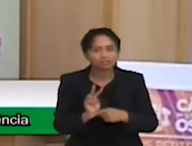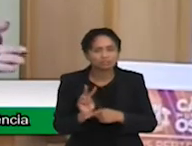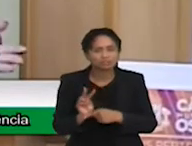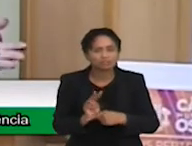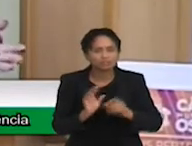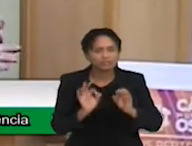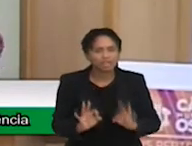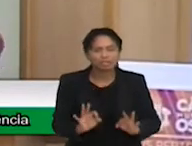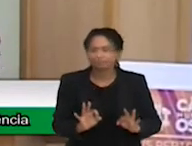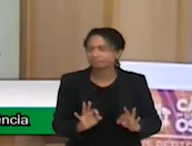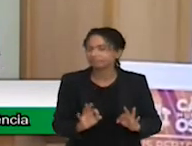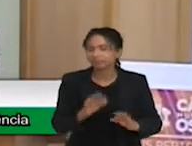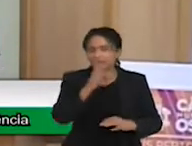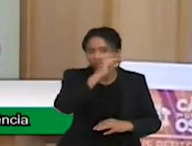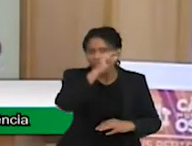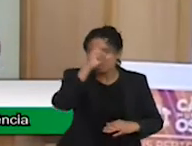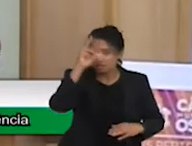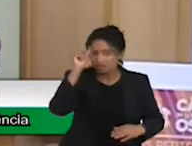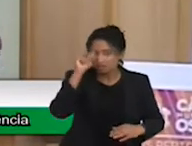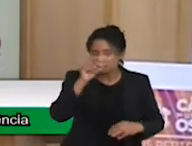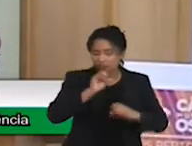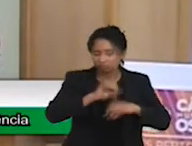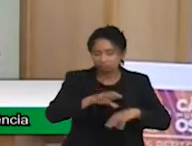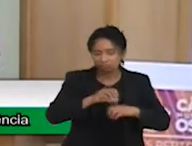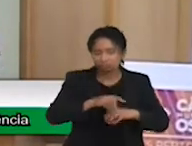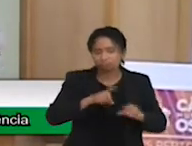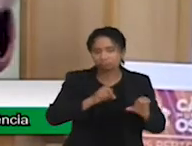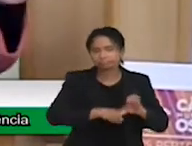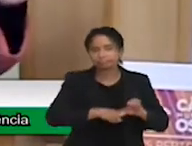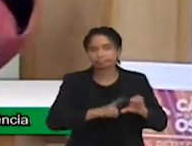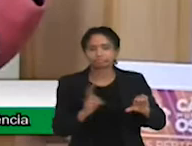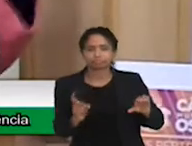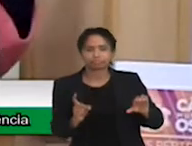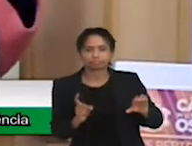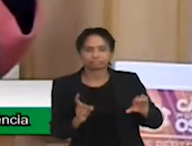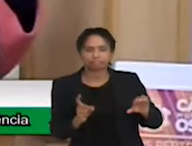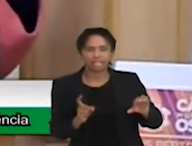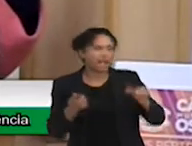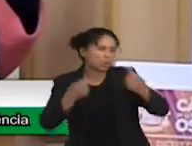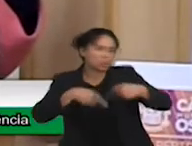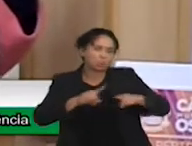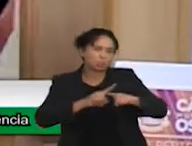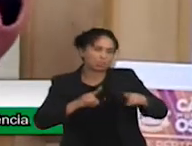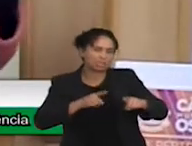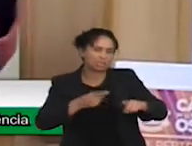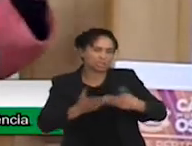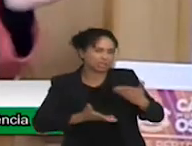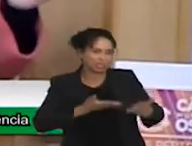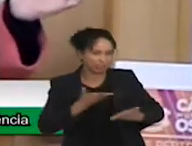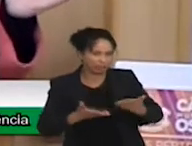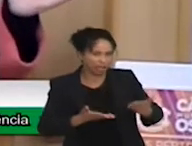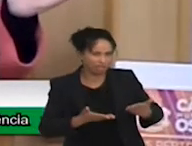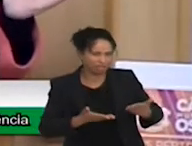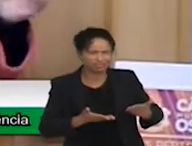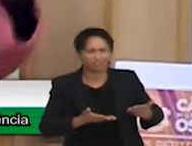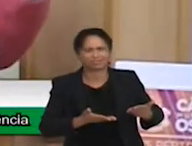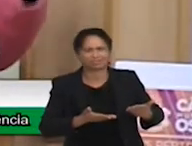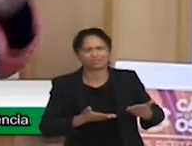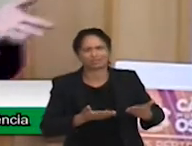educação municipal, não tem mais a matrícula vinculada com o município, não precisa mais do tratamento. Não existe isso.